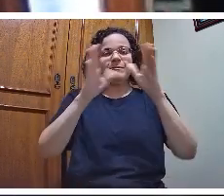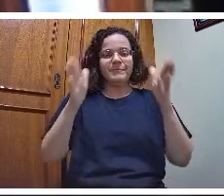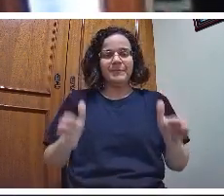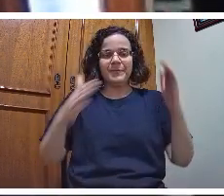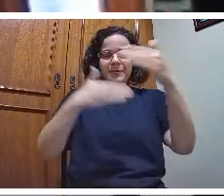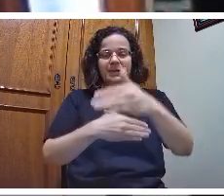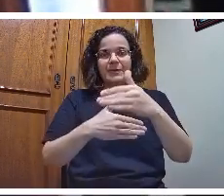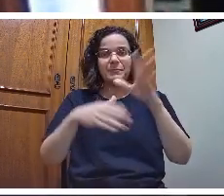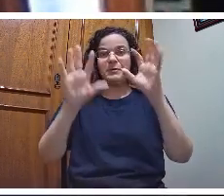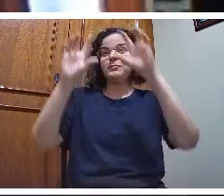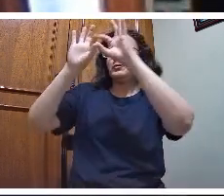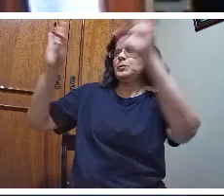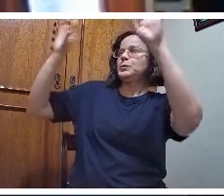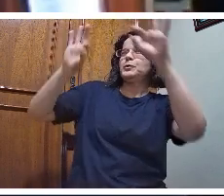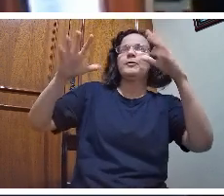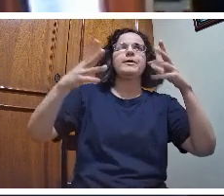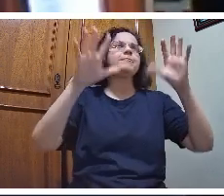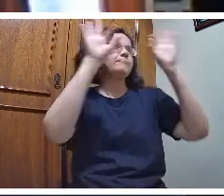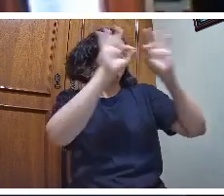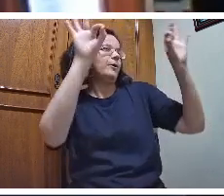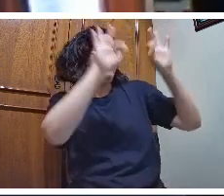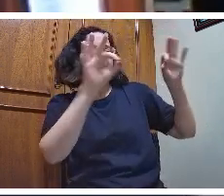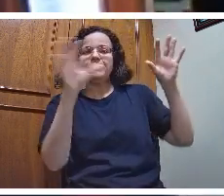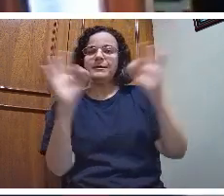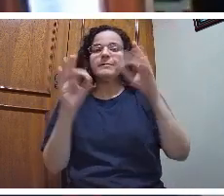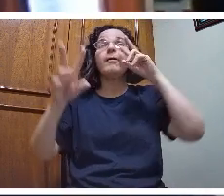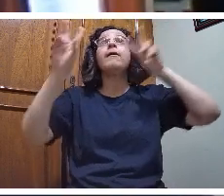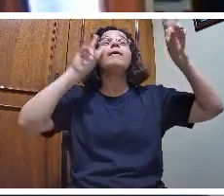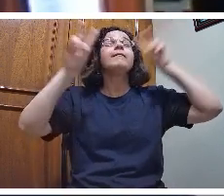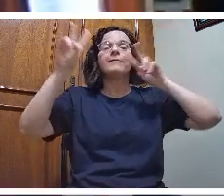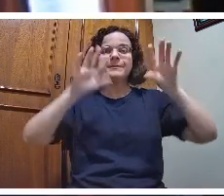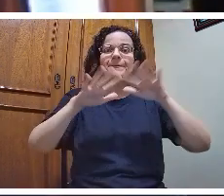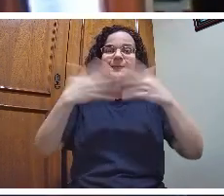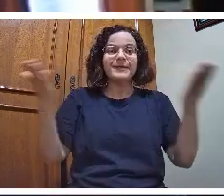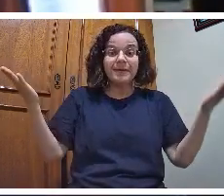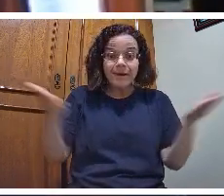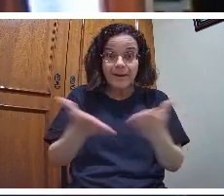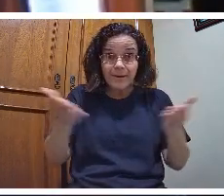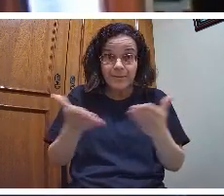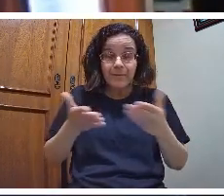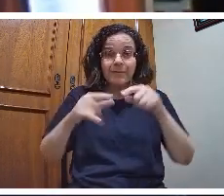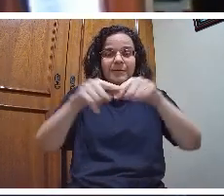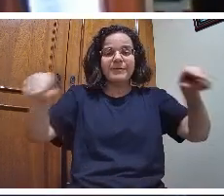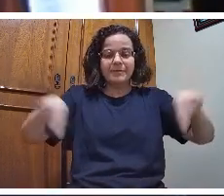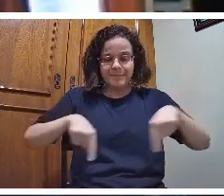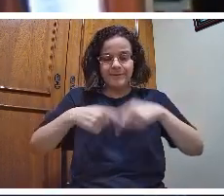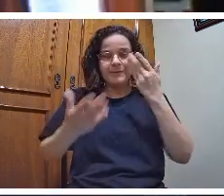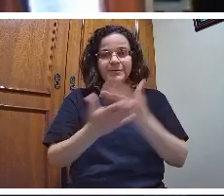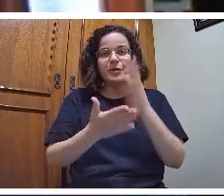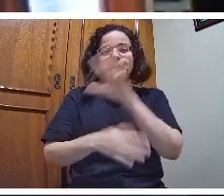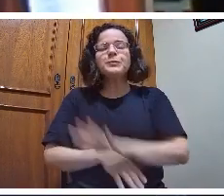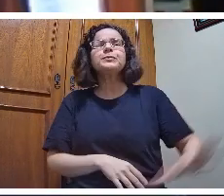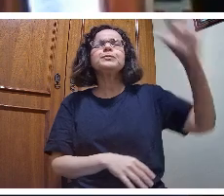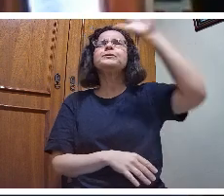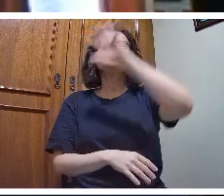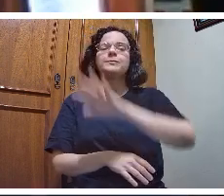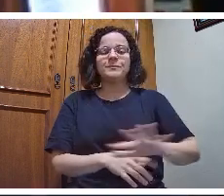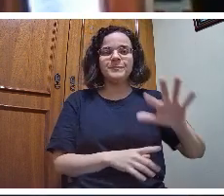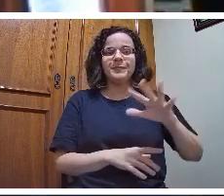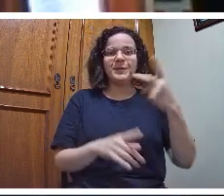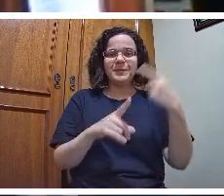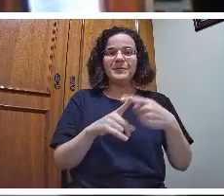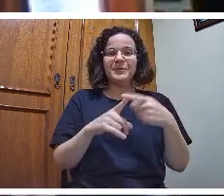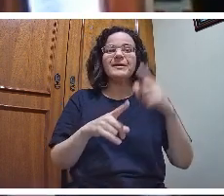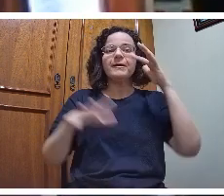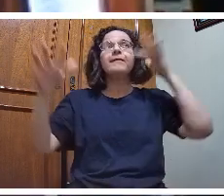dispersar o aluno. Todavia, a nossa sala de aula agora é universal, com todos os disparates e todas as distrações que